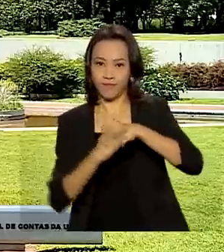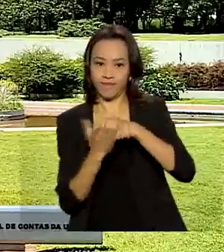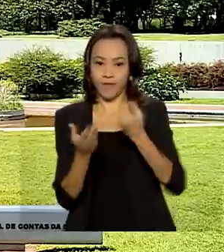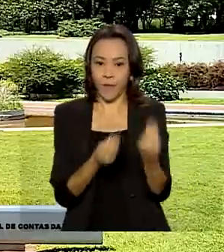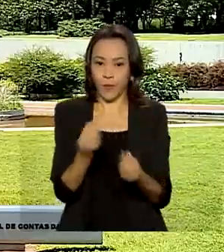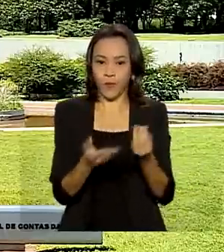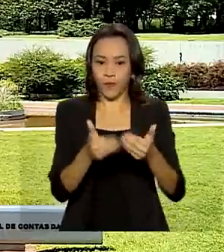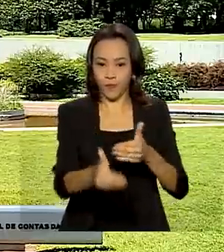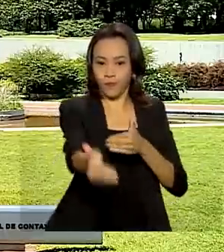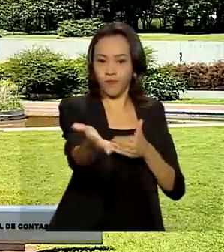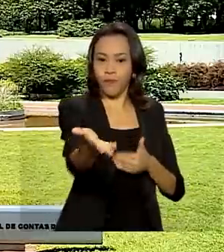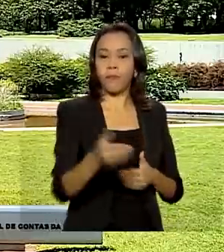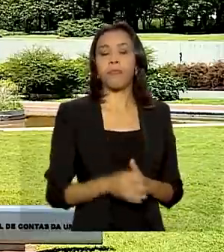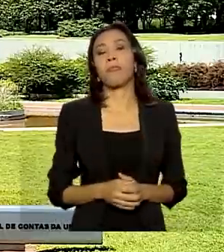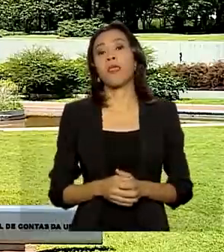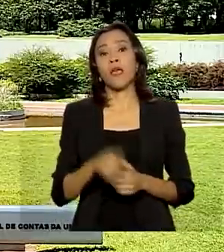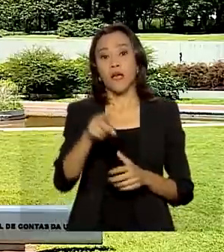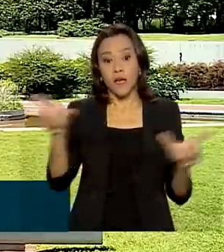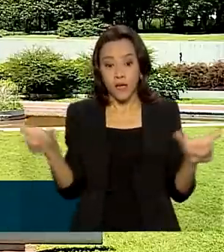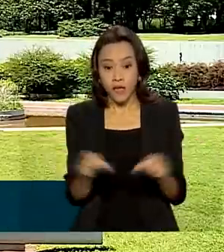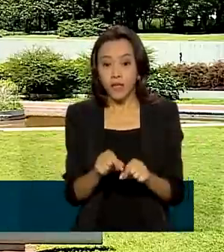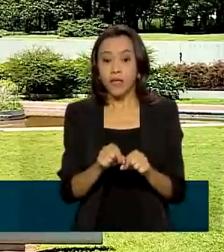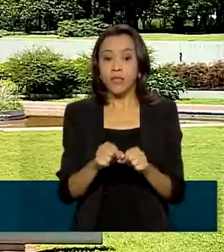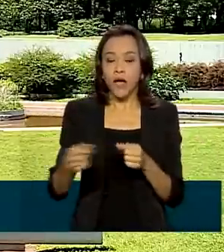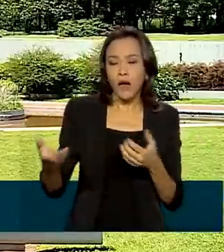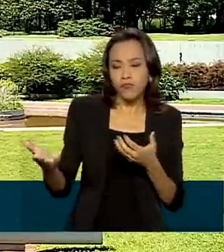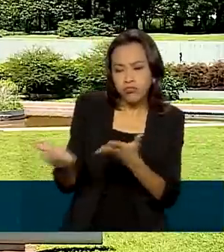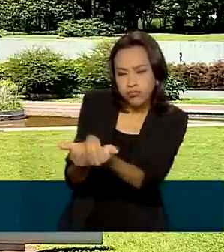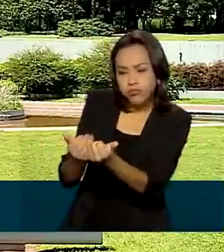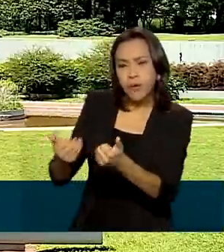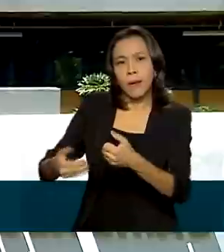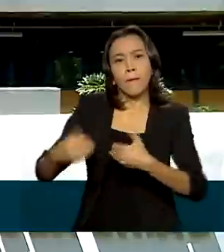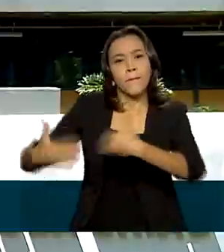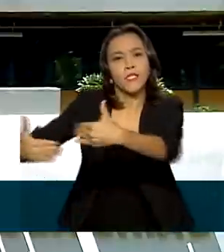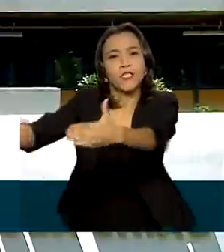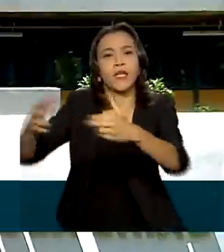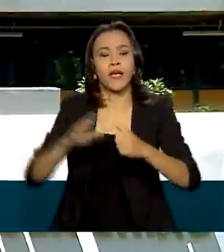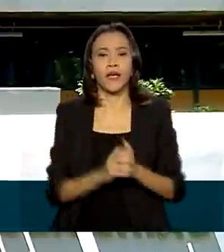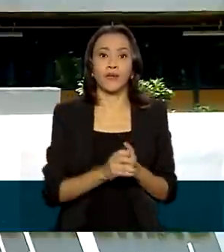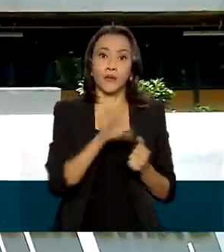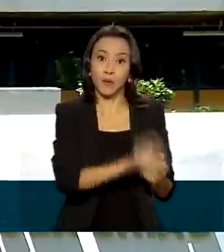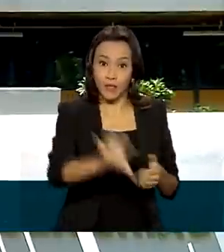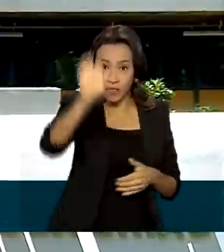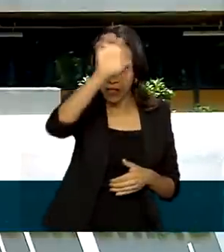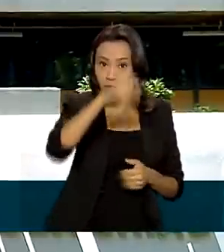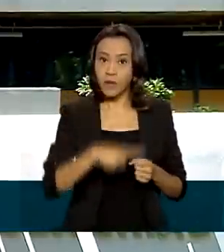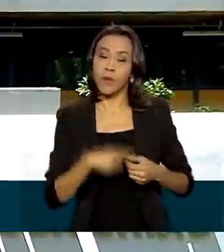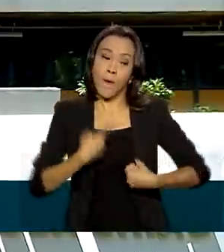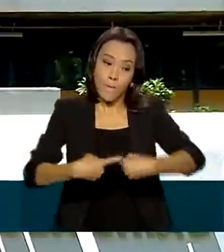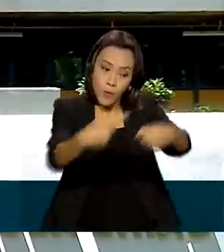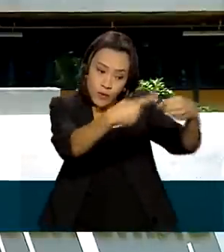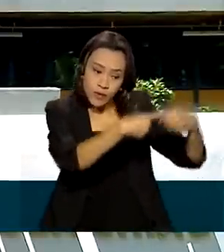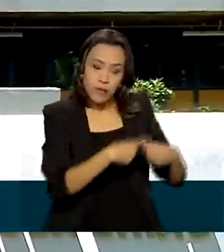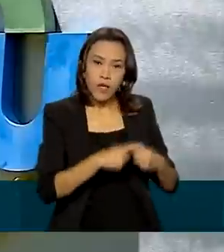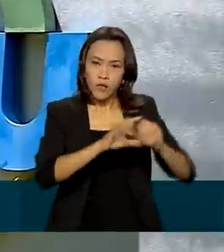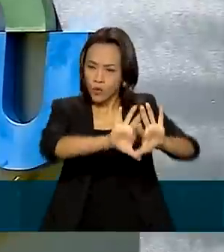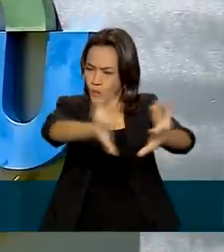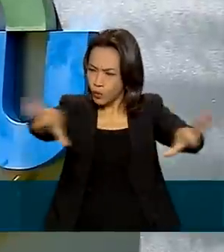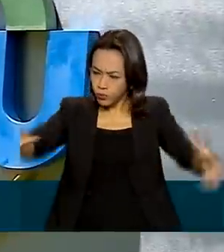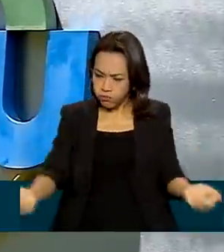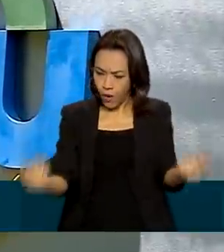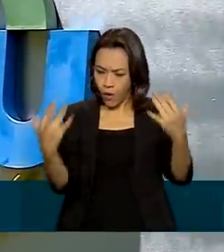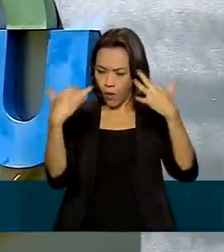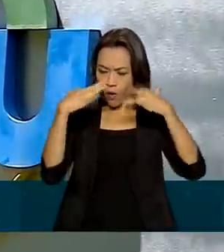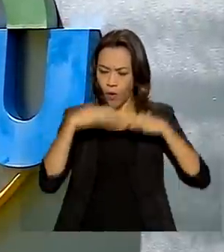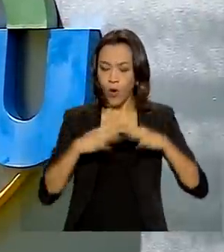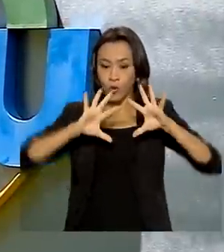O TCU está unindo ministérios, órgãos estaduais, municipais e órgãos de controle para